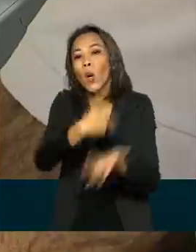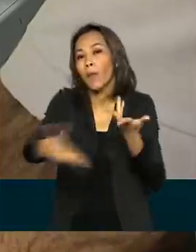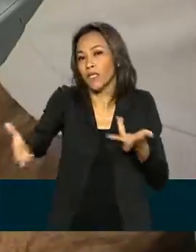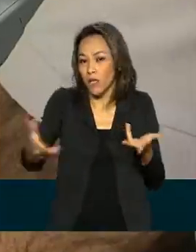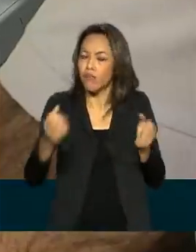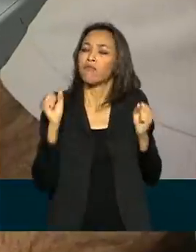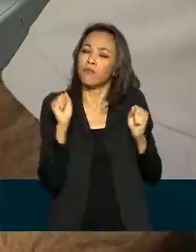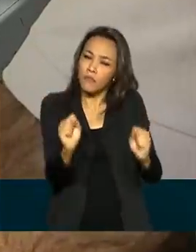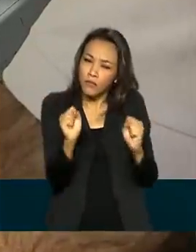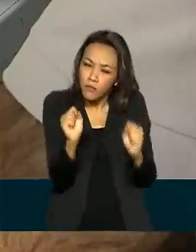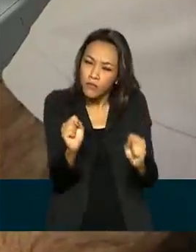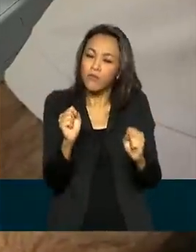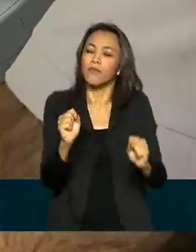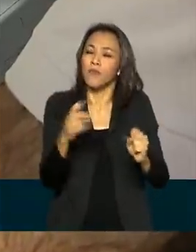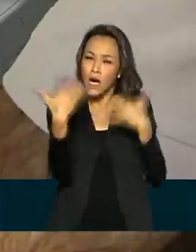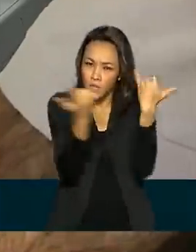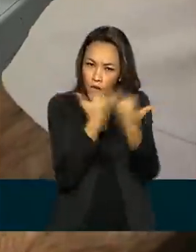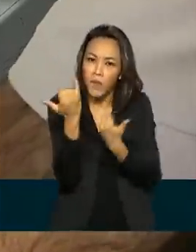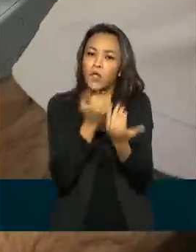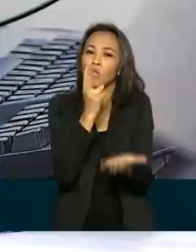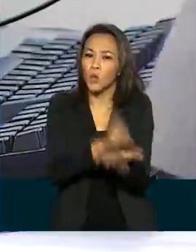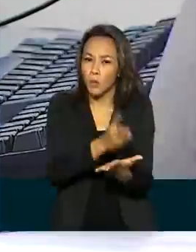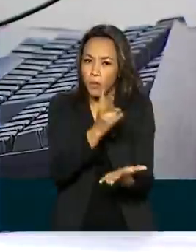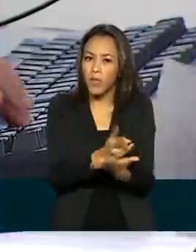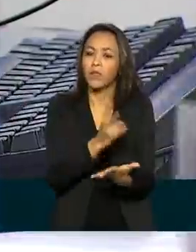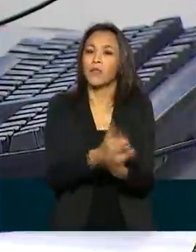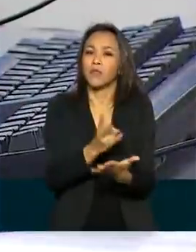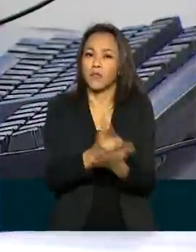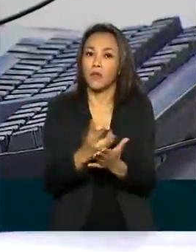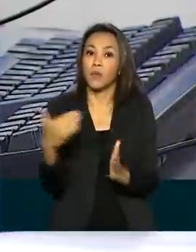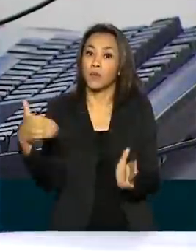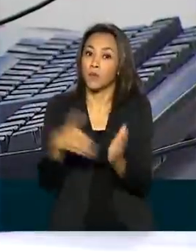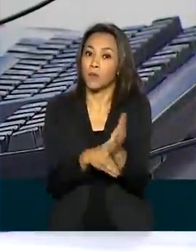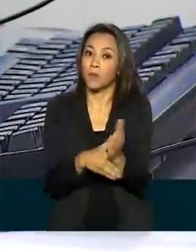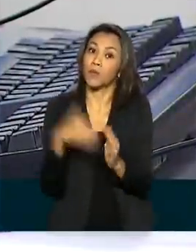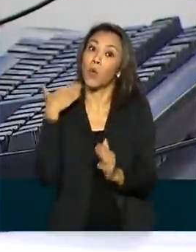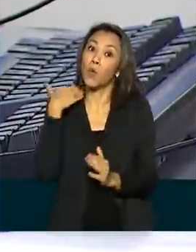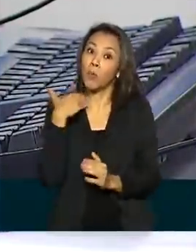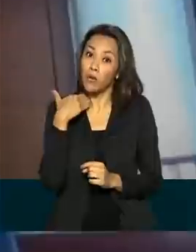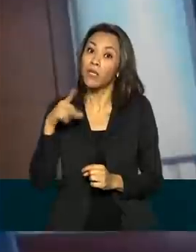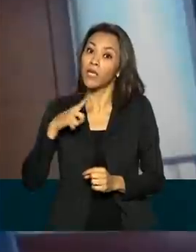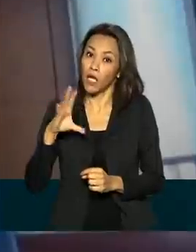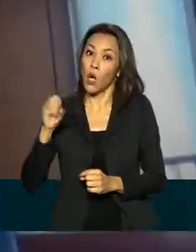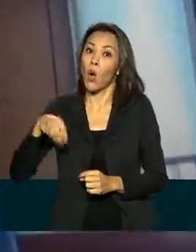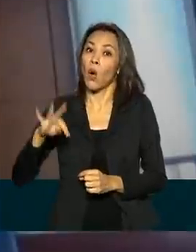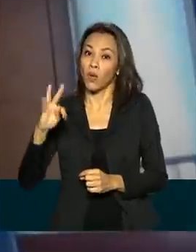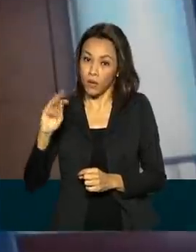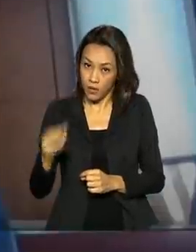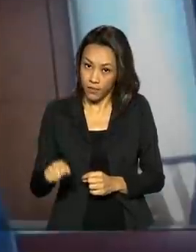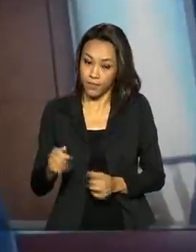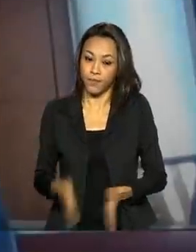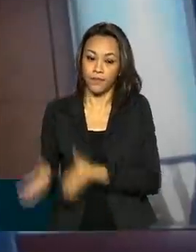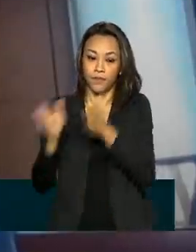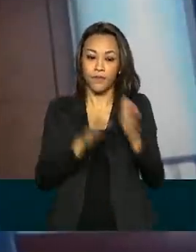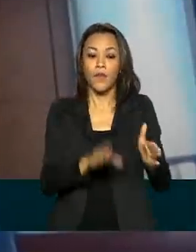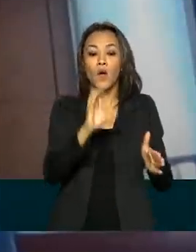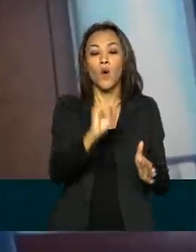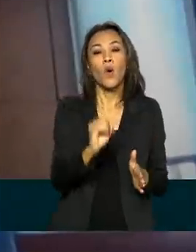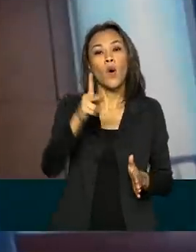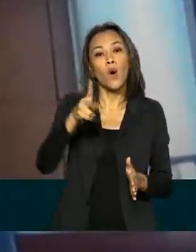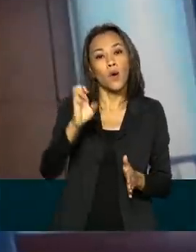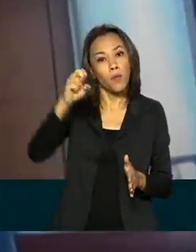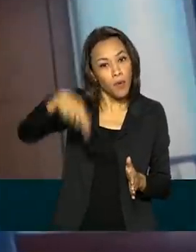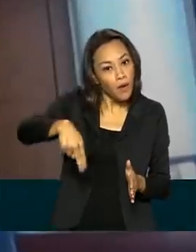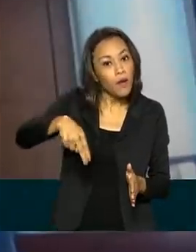Neste caso, as informações continuam restritas aos bancos onde o cliente tem conta. O Open Banking irá apenas